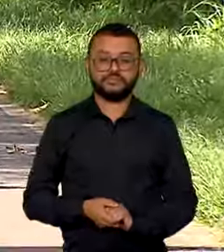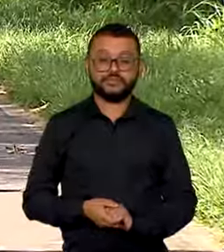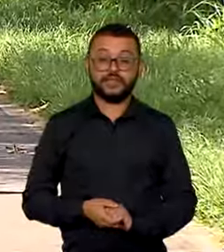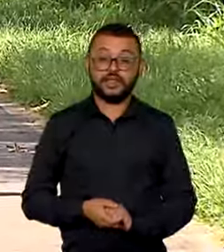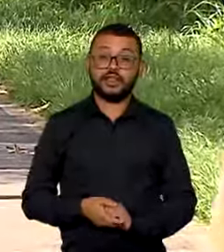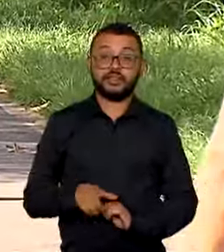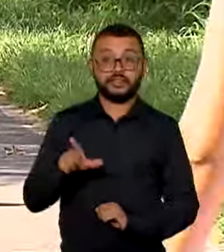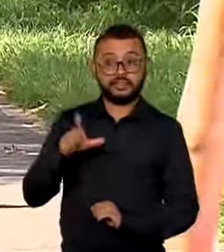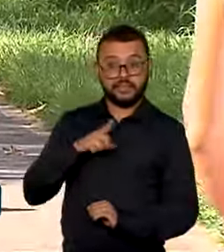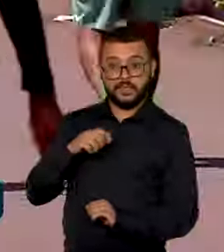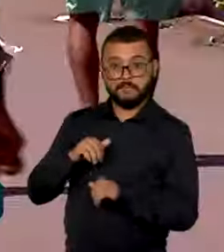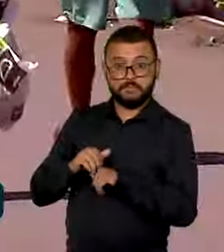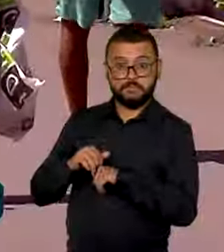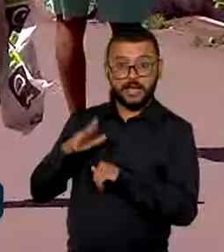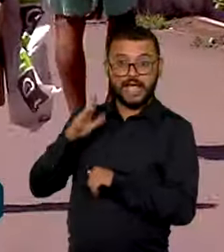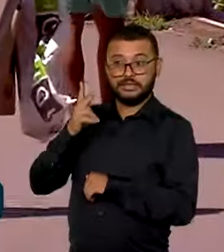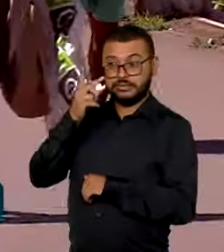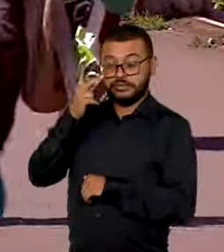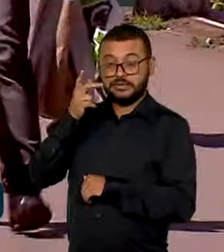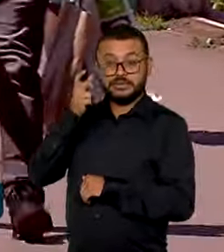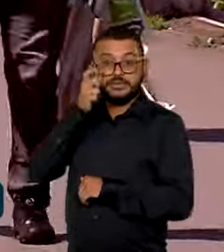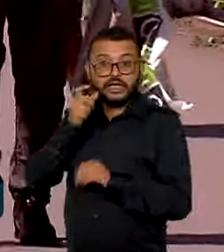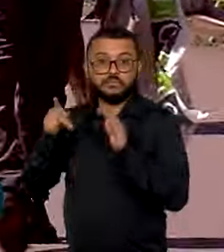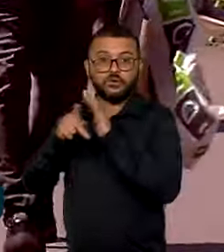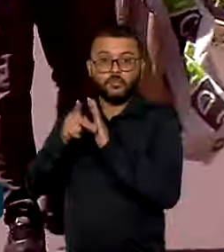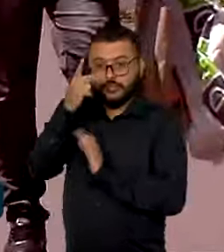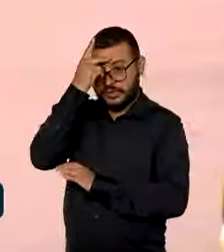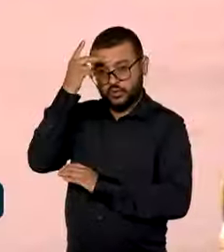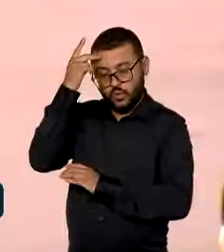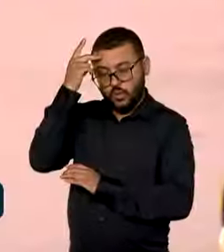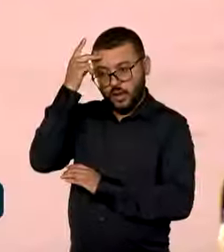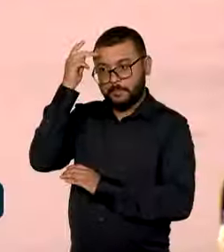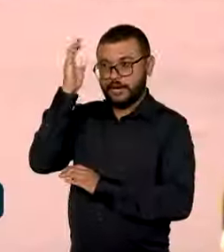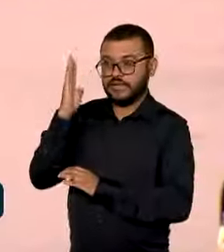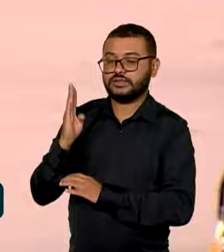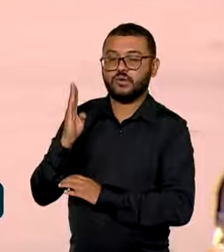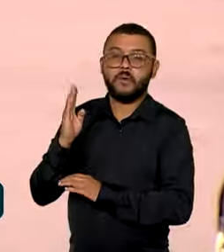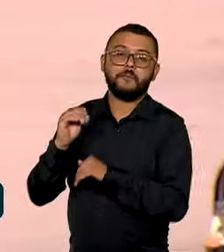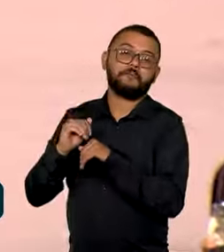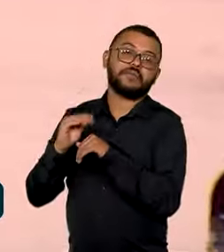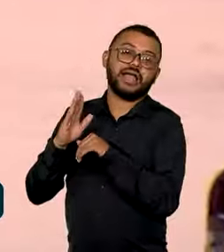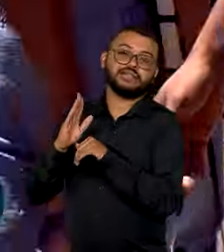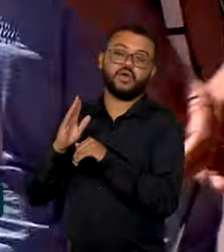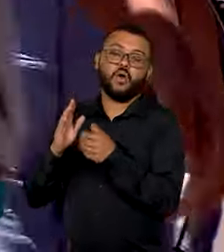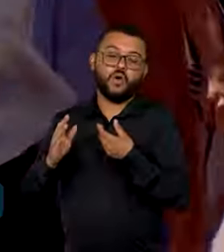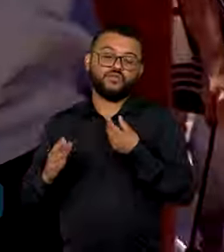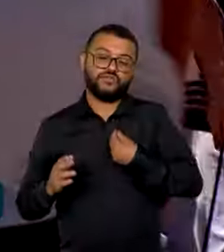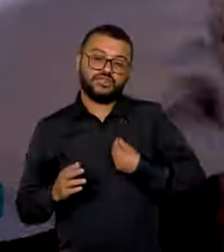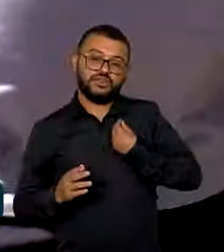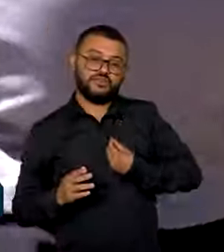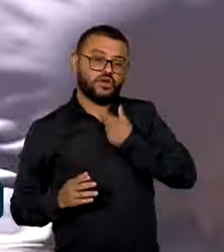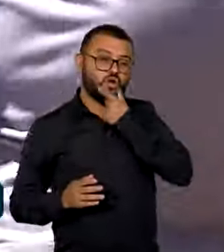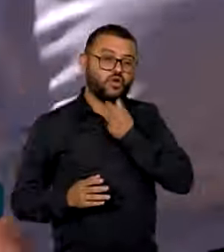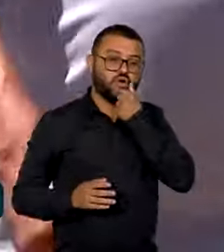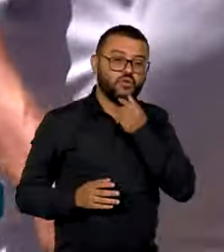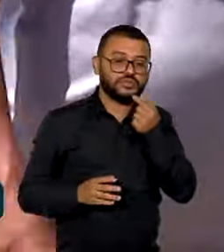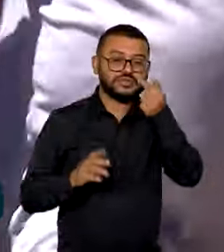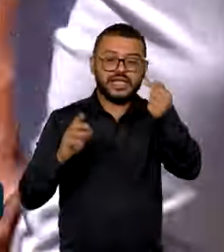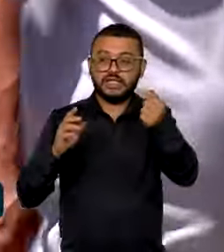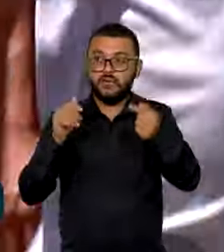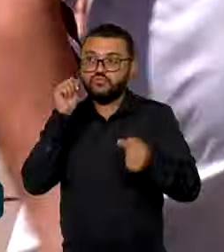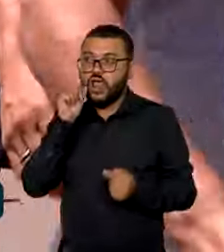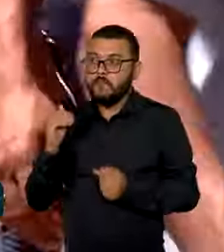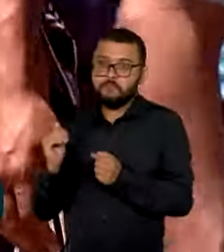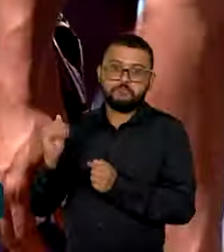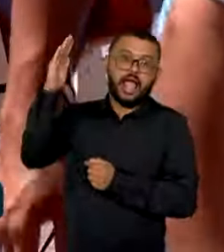Apesar do aumento da expectativa de vida dos brasileiros, os homens vivem cerca de sete anos a menos